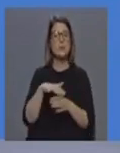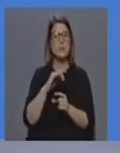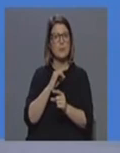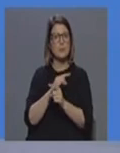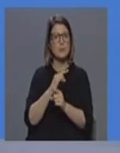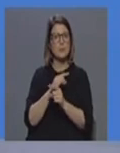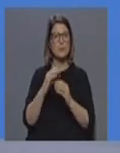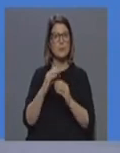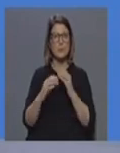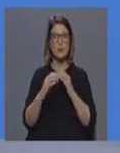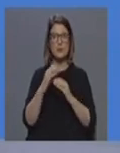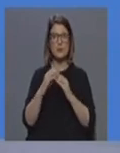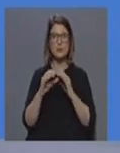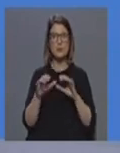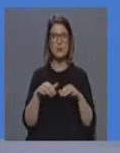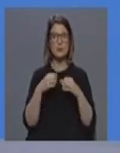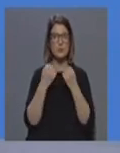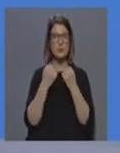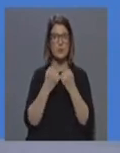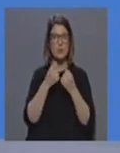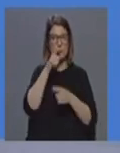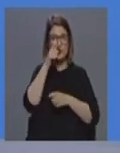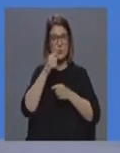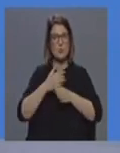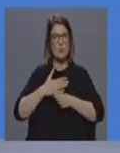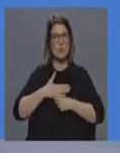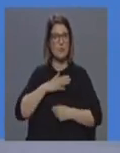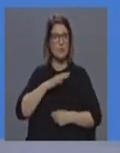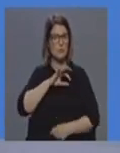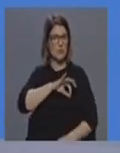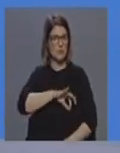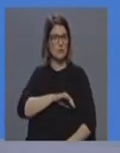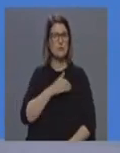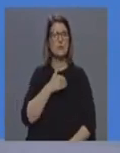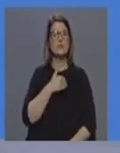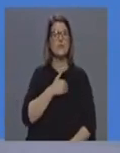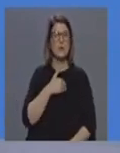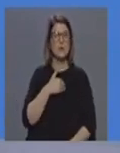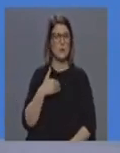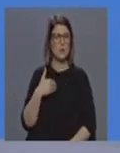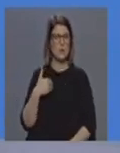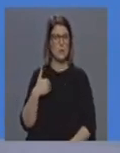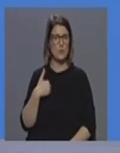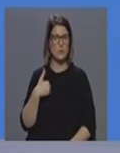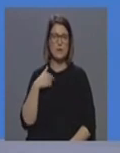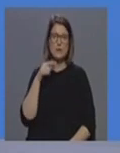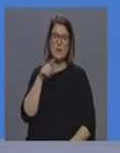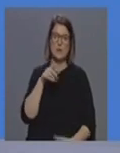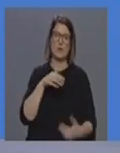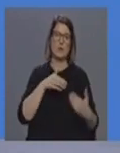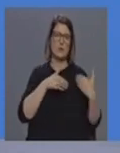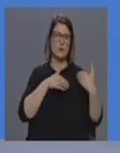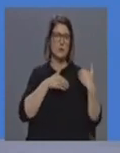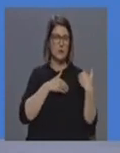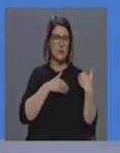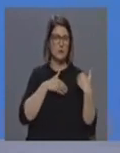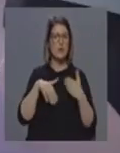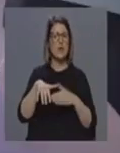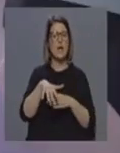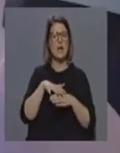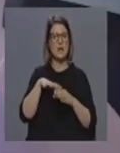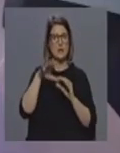comunicação social, bem como os profissionais de saúde, têm grandes responsabilidades na educação.